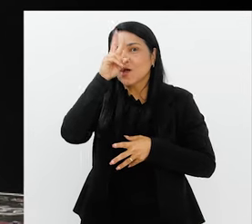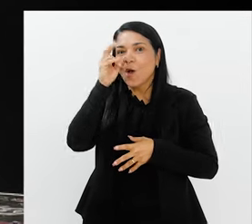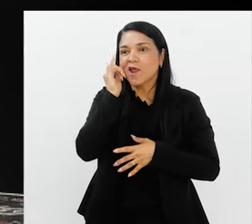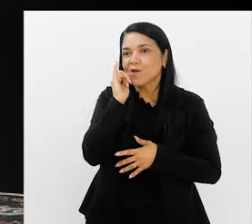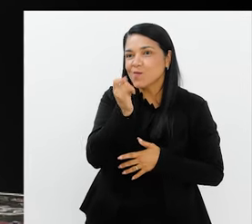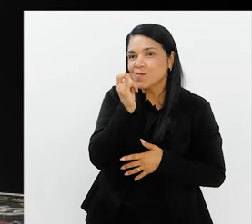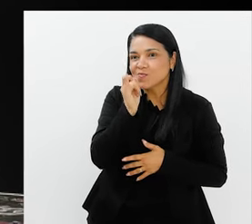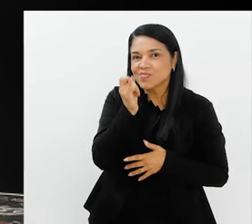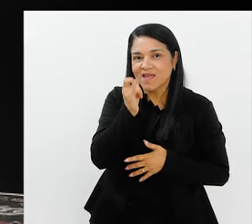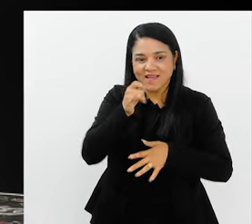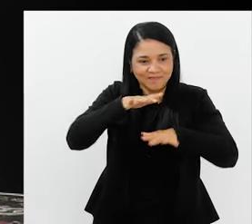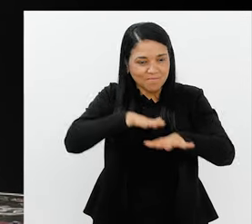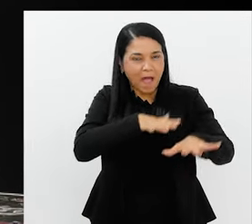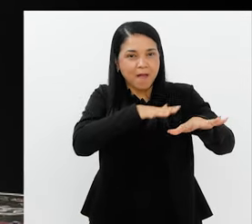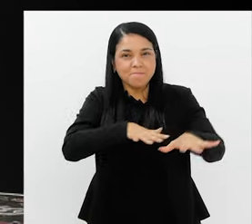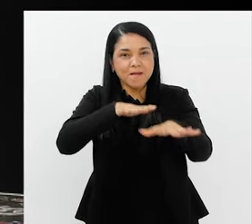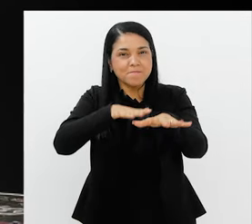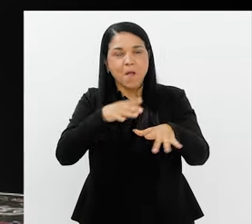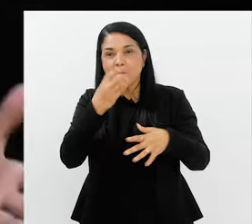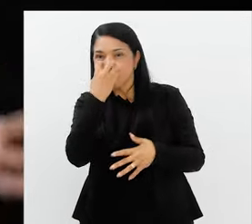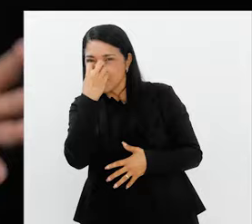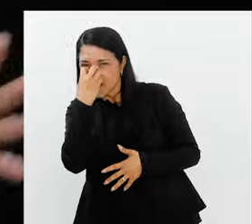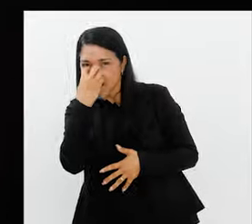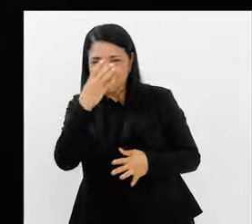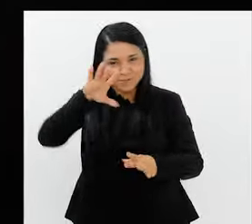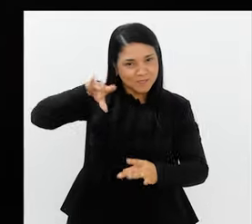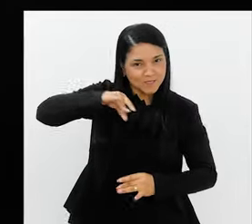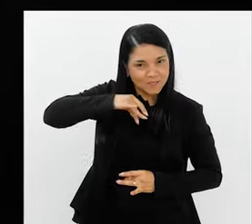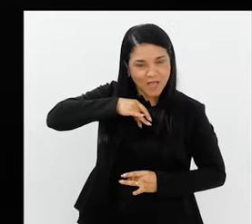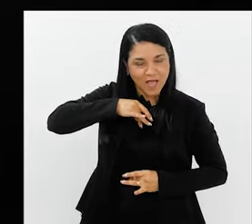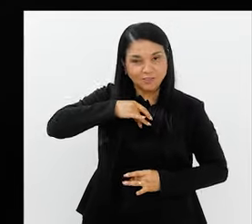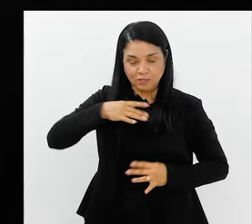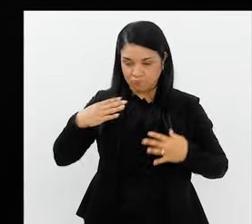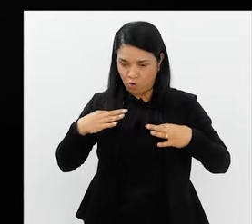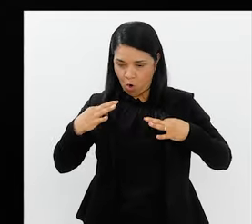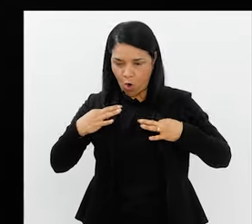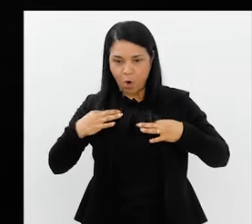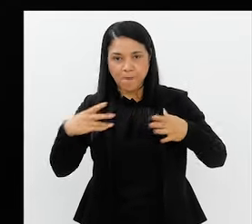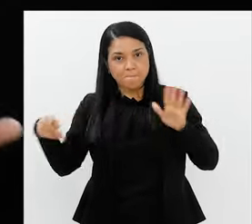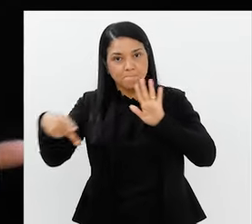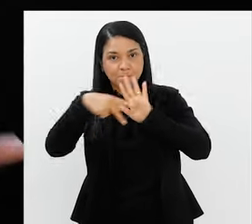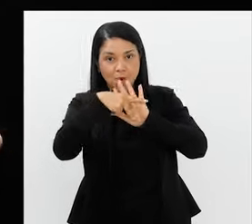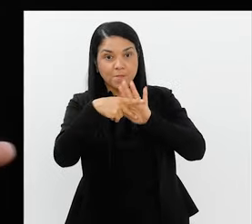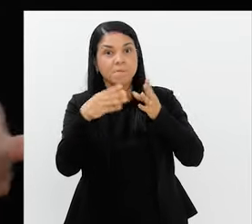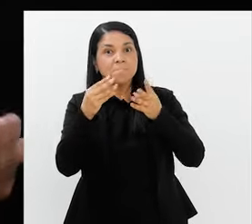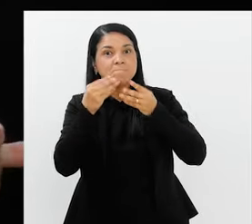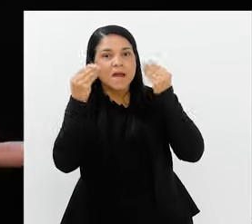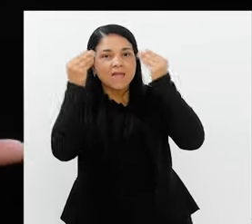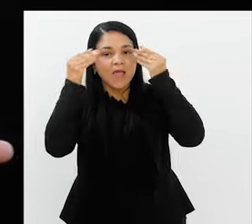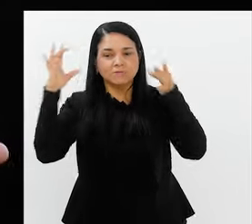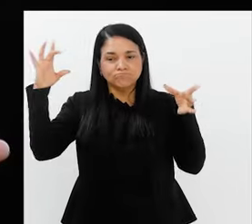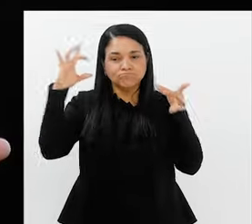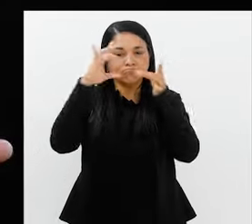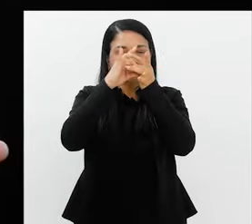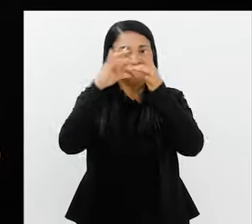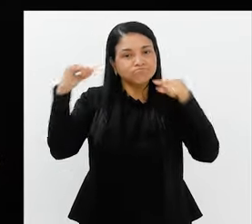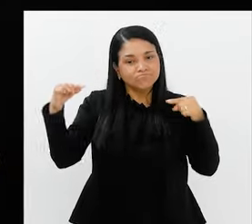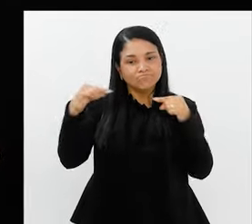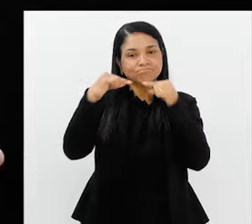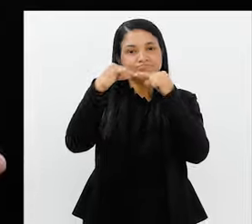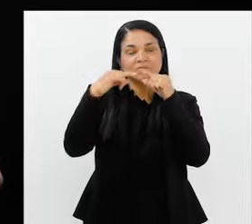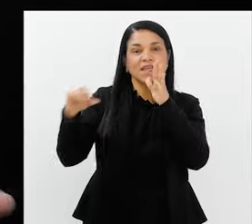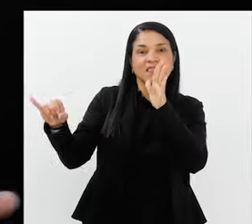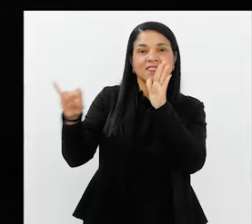está apresentando. É um personagem, um palhaço, ele tem toda a indumentária e a maquiagem vem unindo,